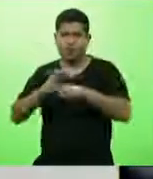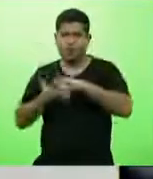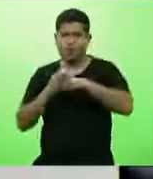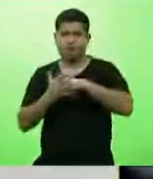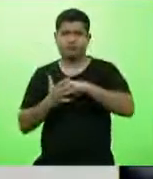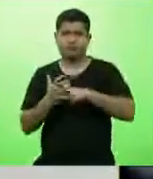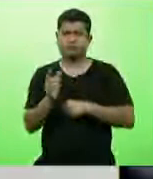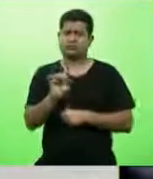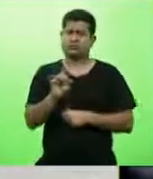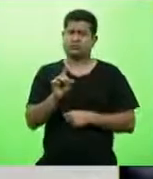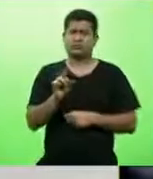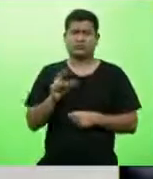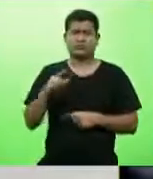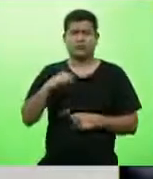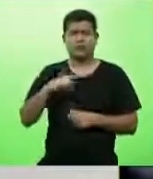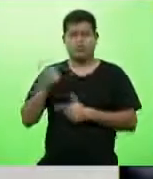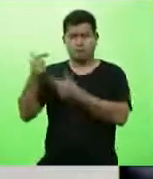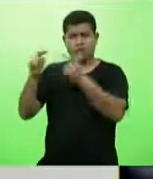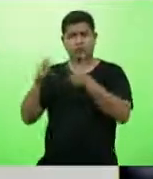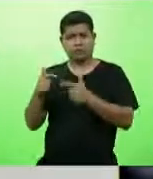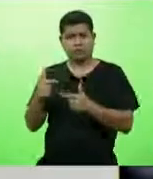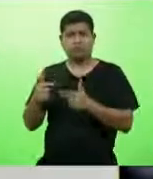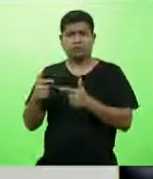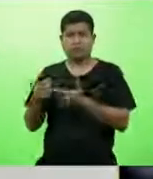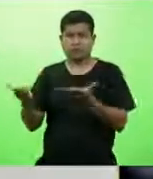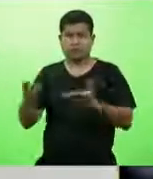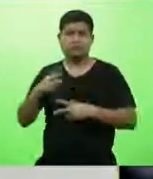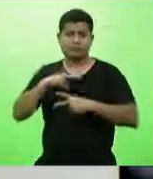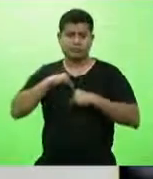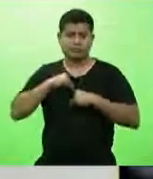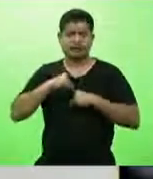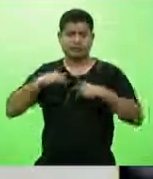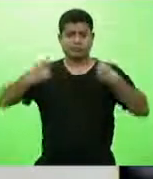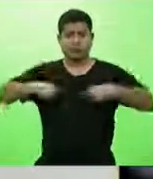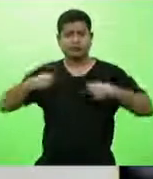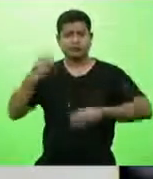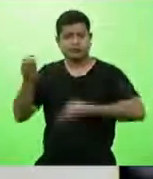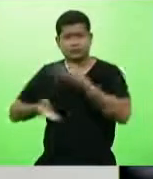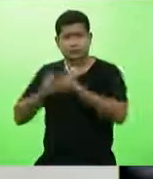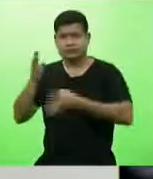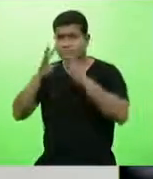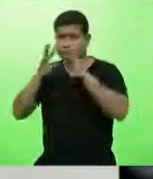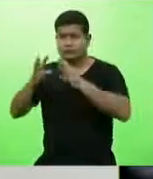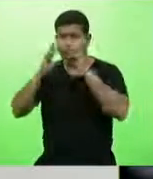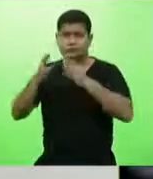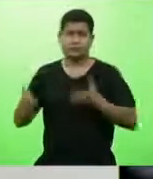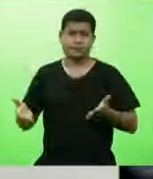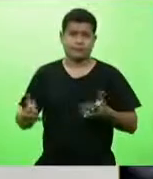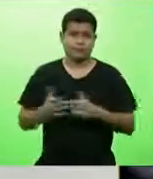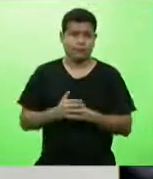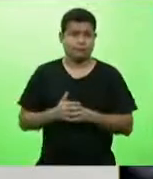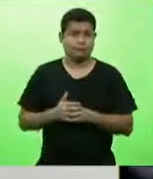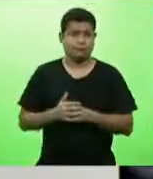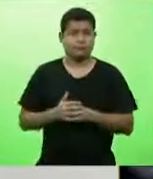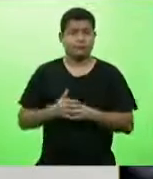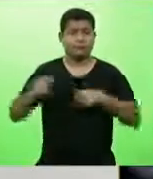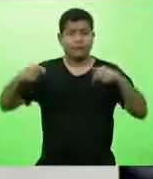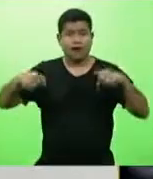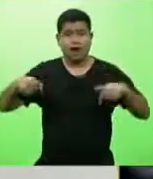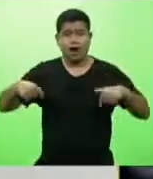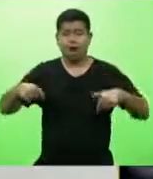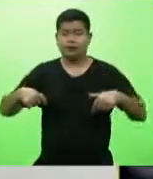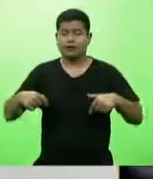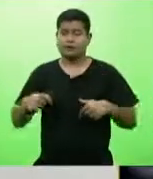outros casos que merecem e devem ser dados de tratamento. e o número de acidentes que ocorrem em nossas